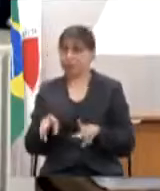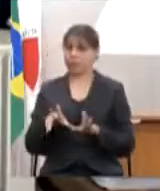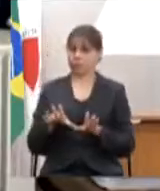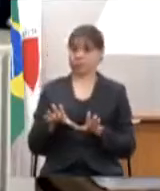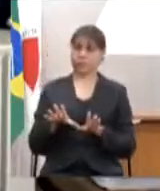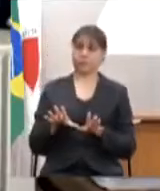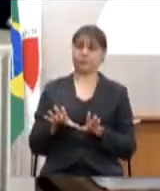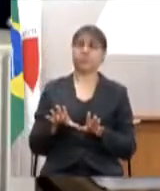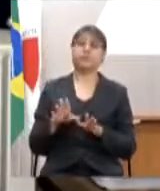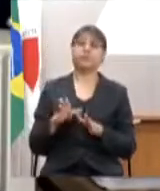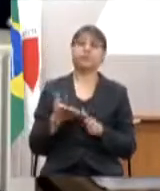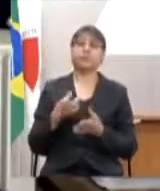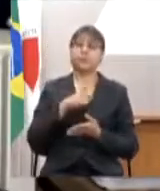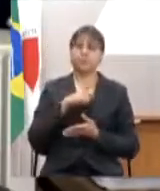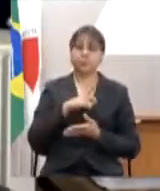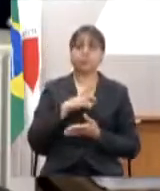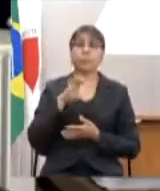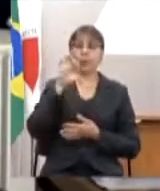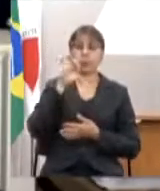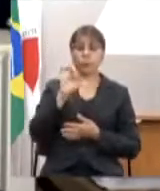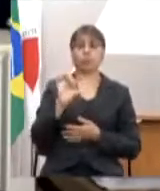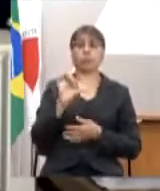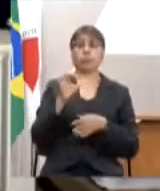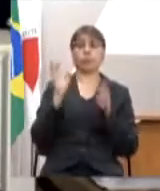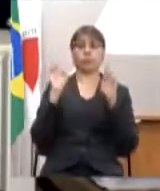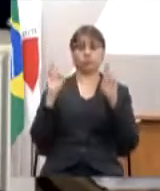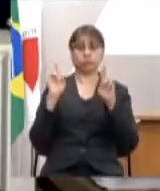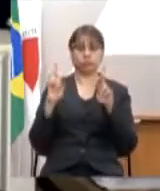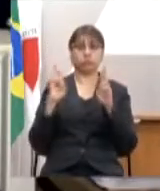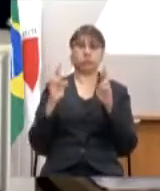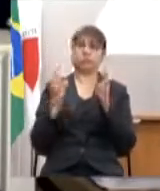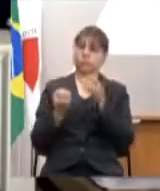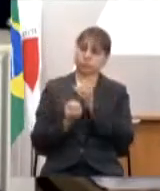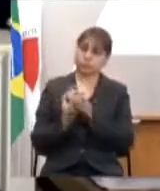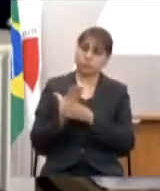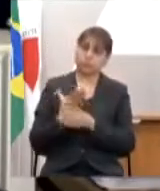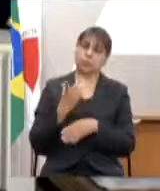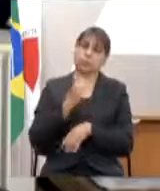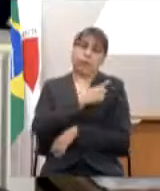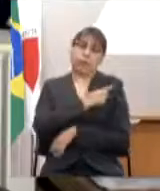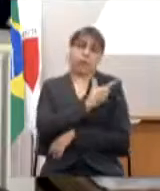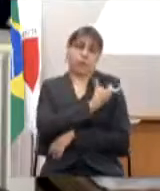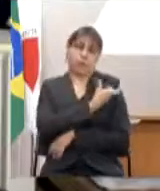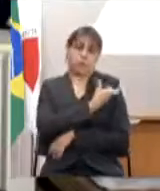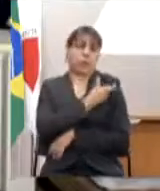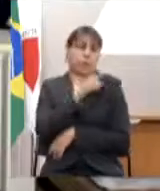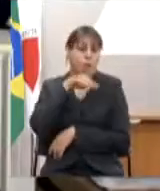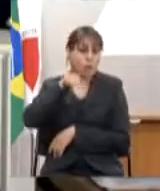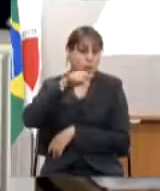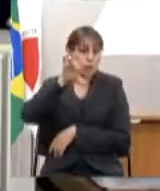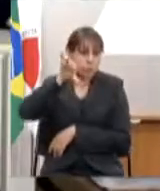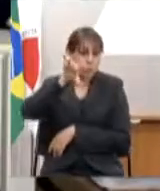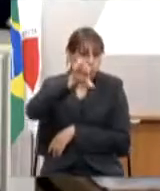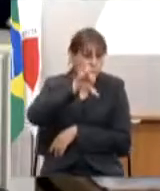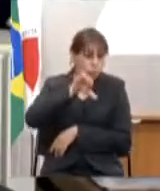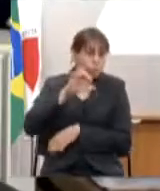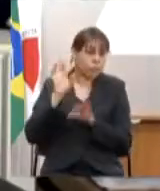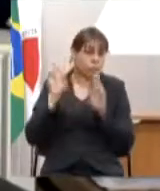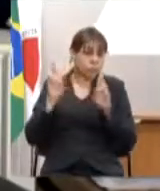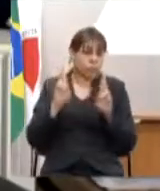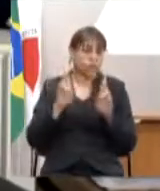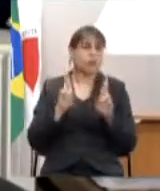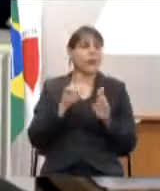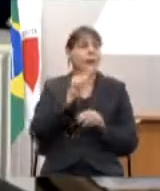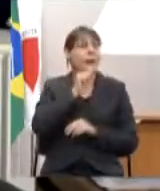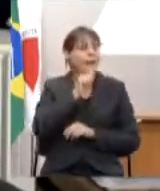nove produtores de vacina que ainda estão com todos os nove em fase de desenvolvimento